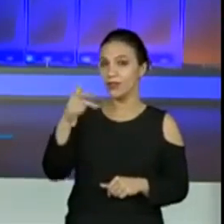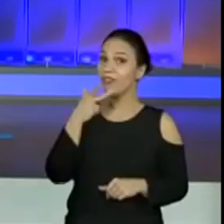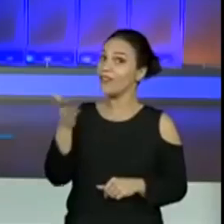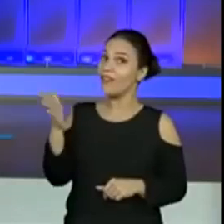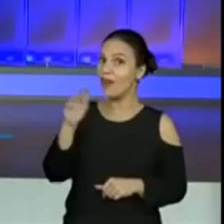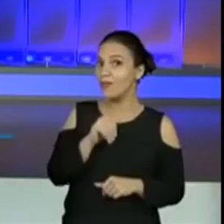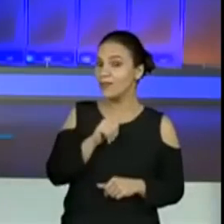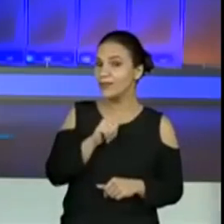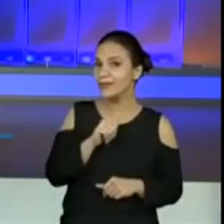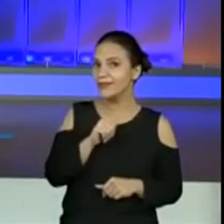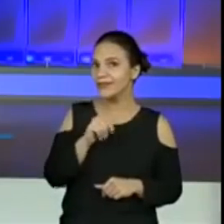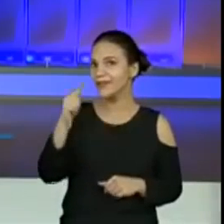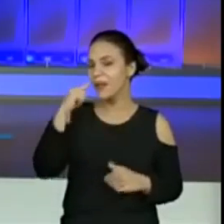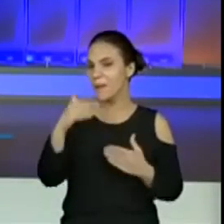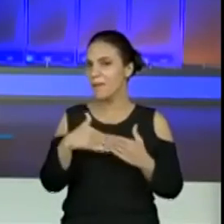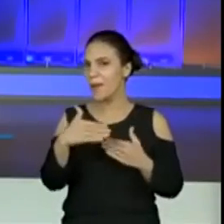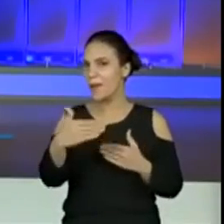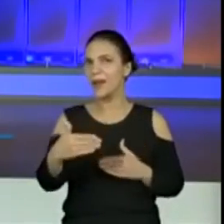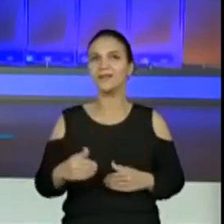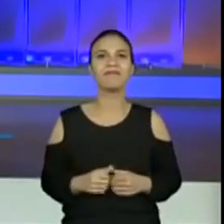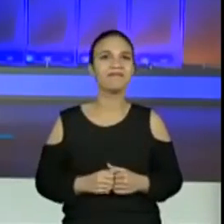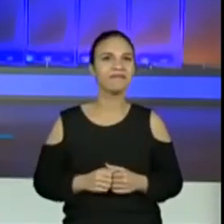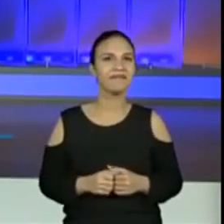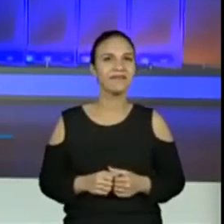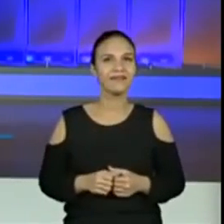Hum, vamos ver o próximo slide.